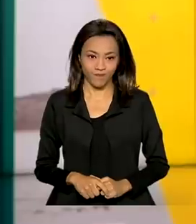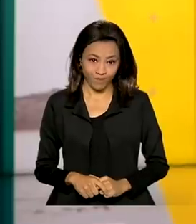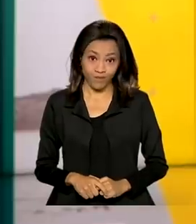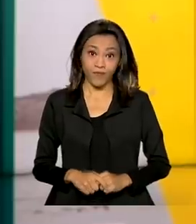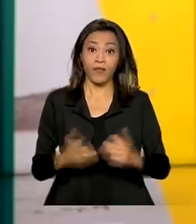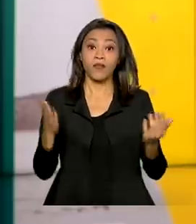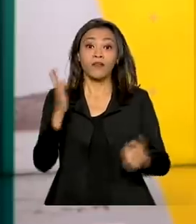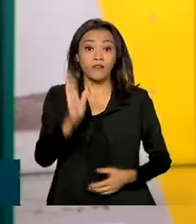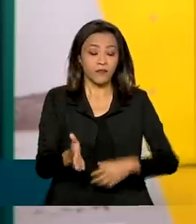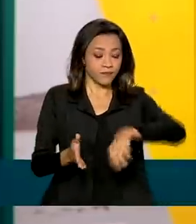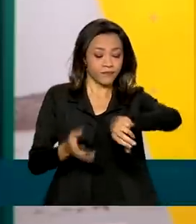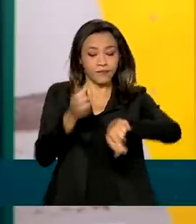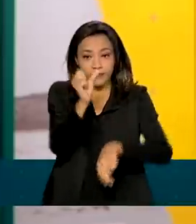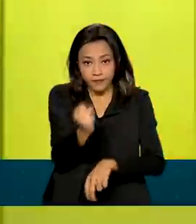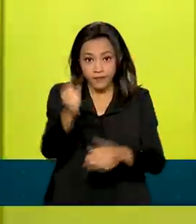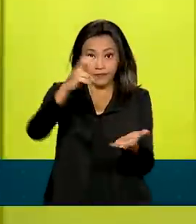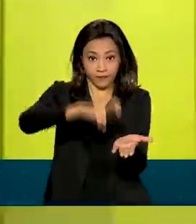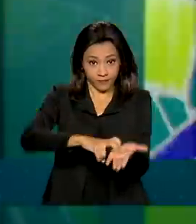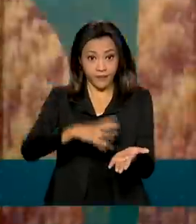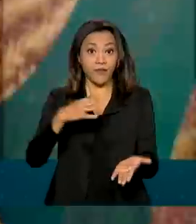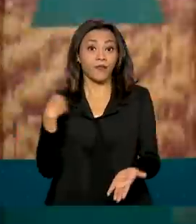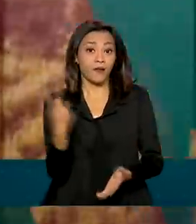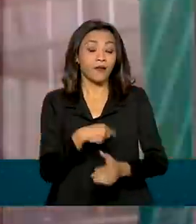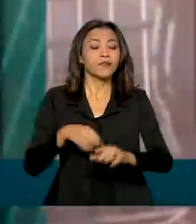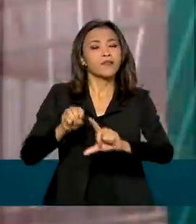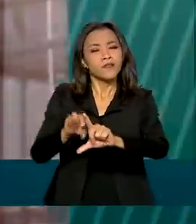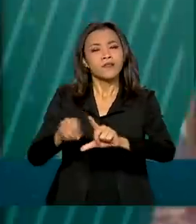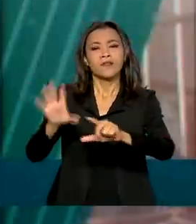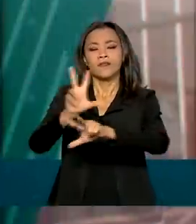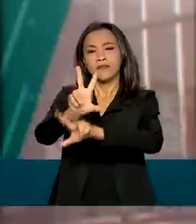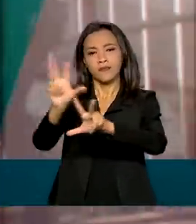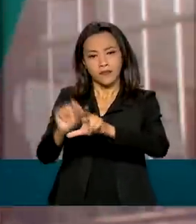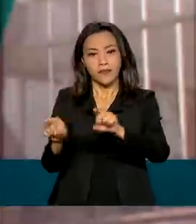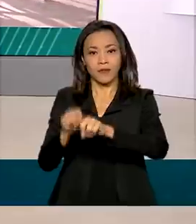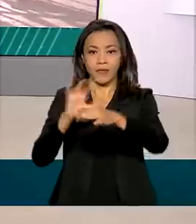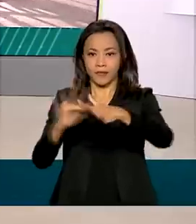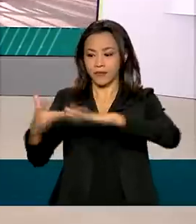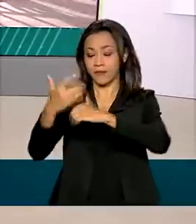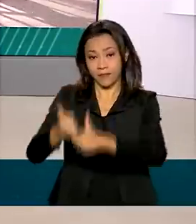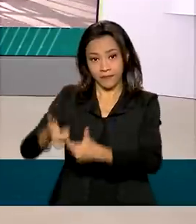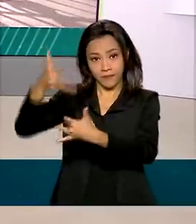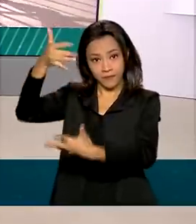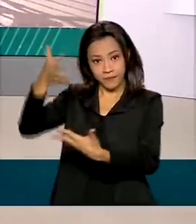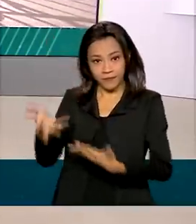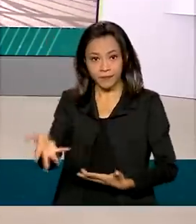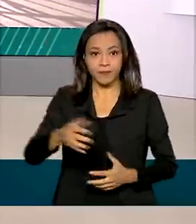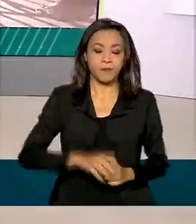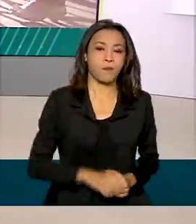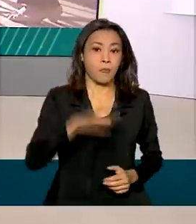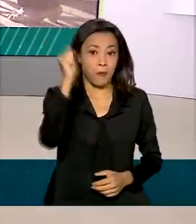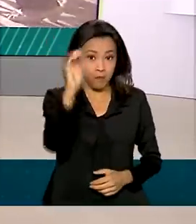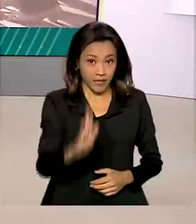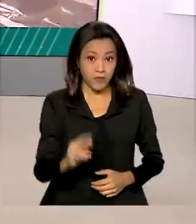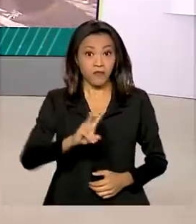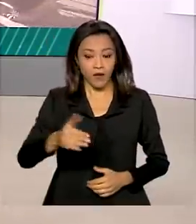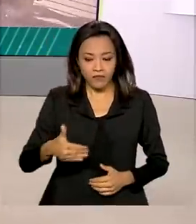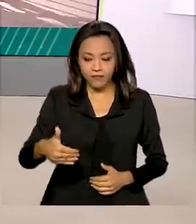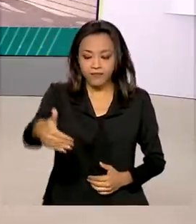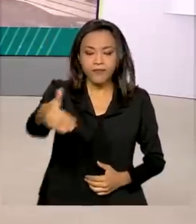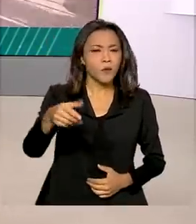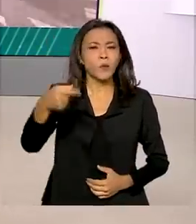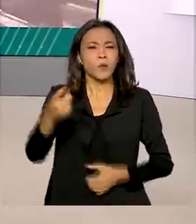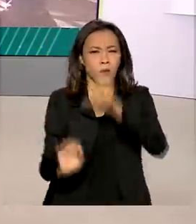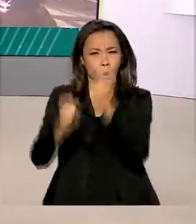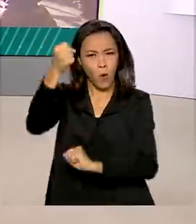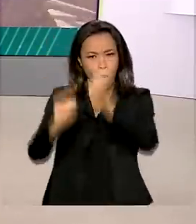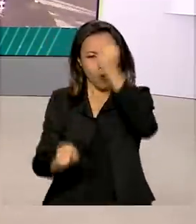Agora, 8 horas, estamos ao vivo pela TV Brasil e redes sociais. O Brasil vai dar início à fabricação 100